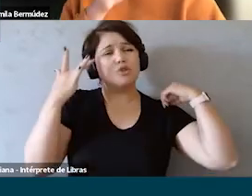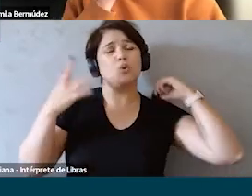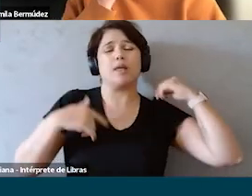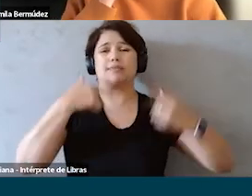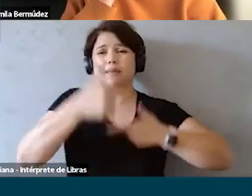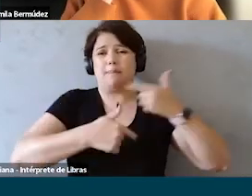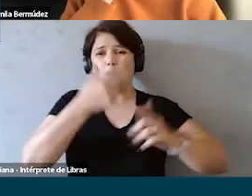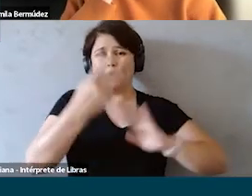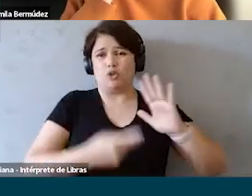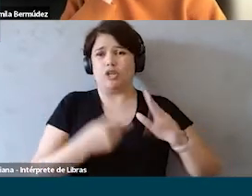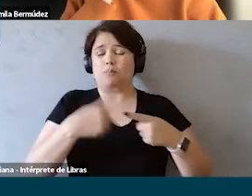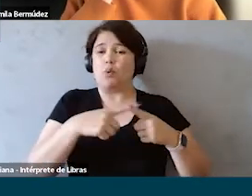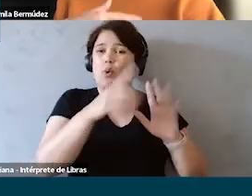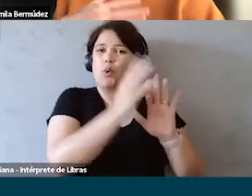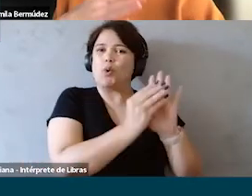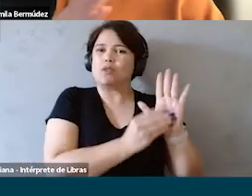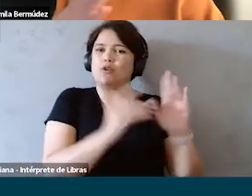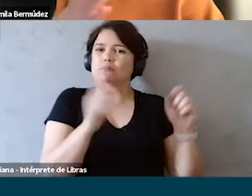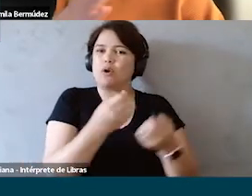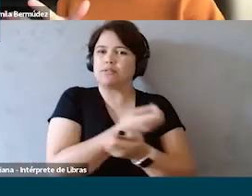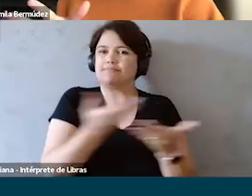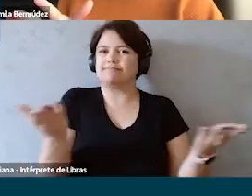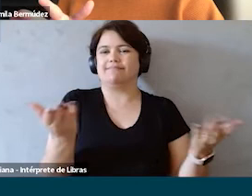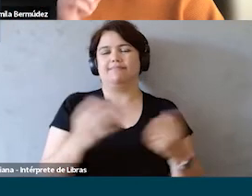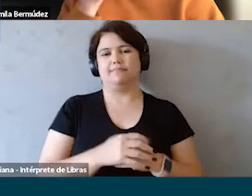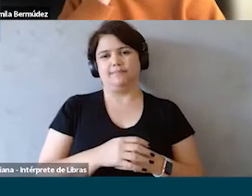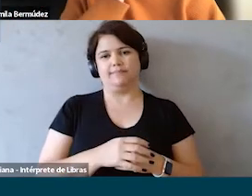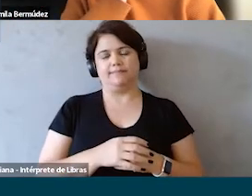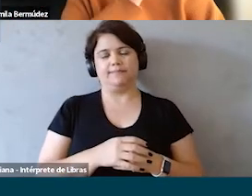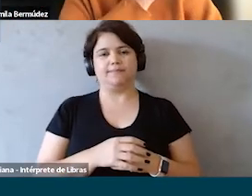no projeto para que esse conteúdo seja compartilhado.